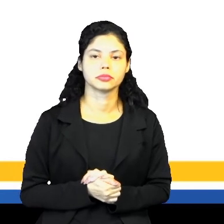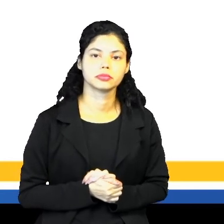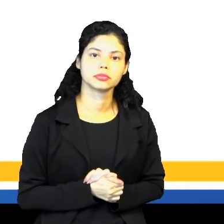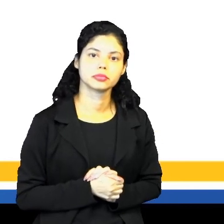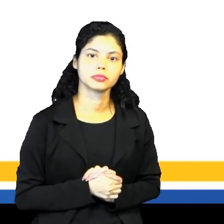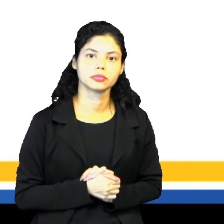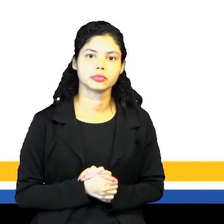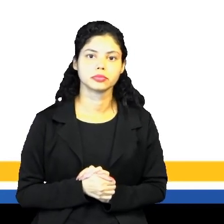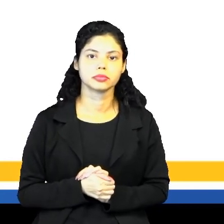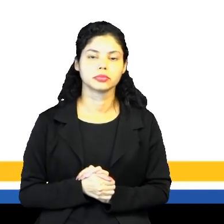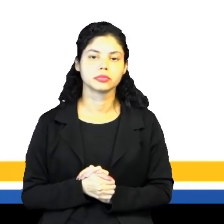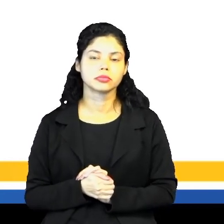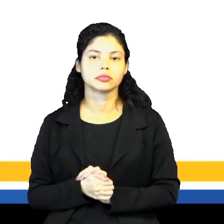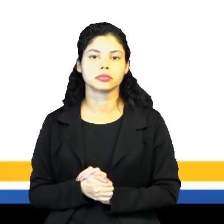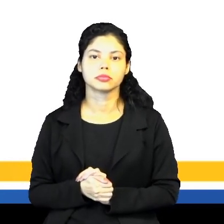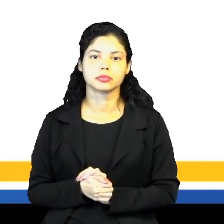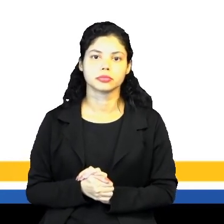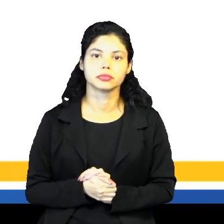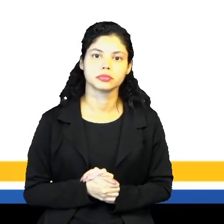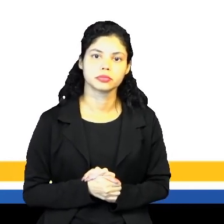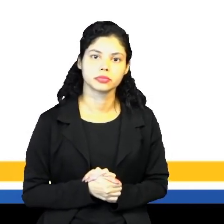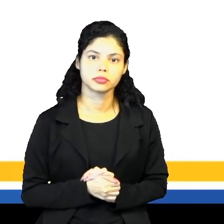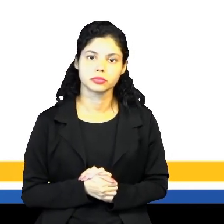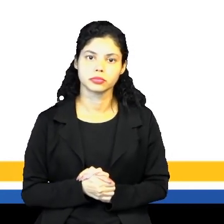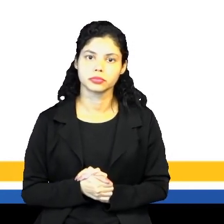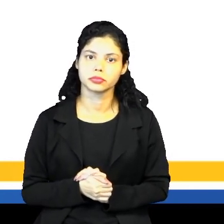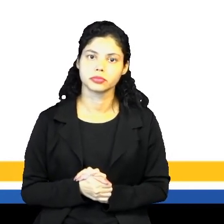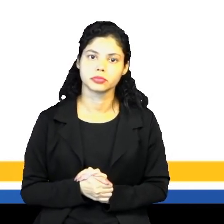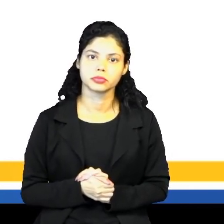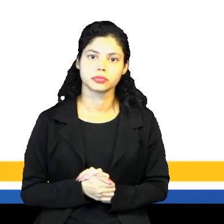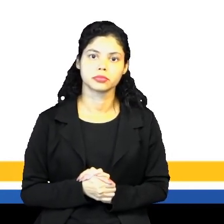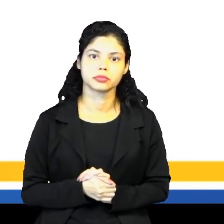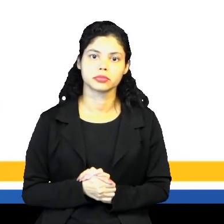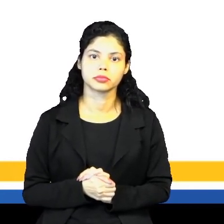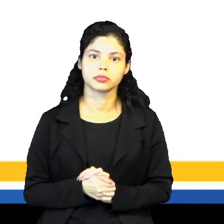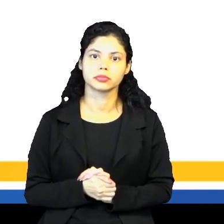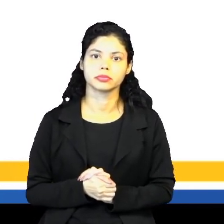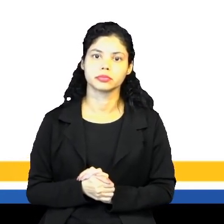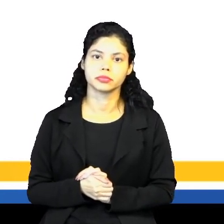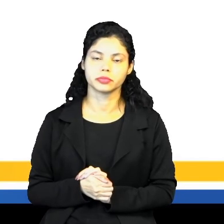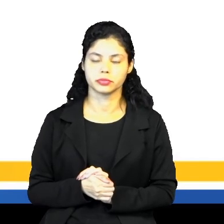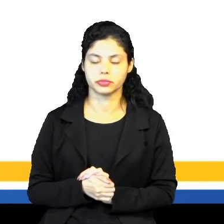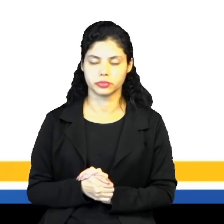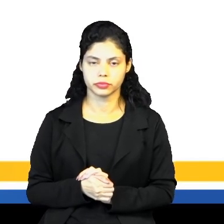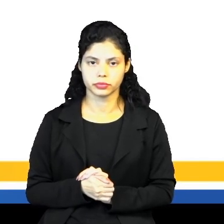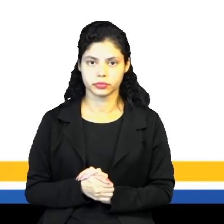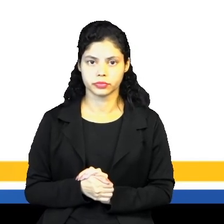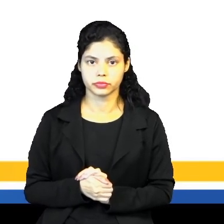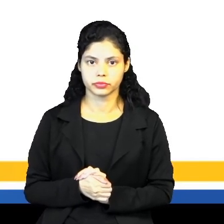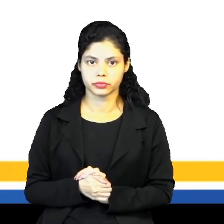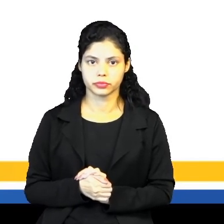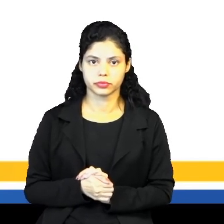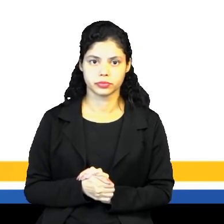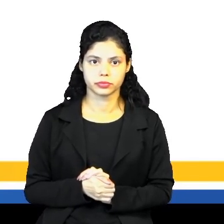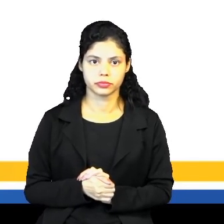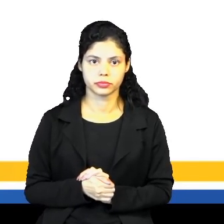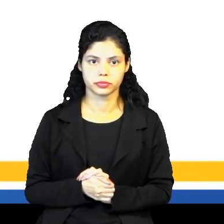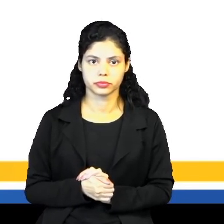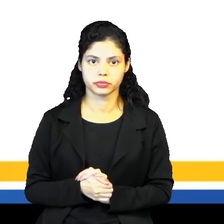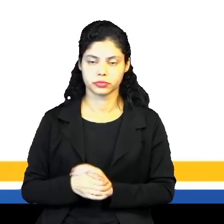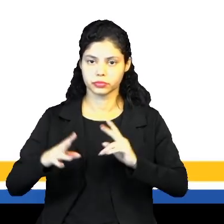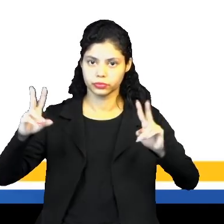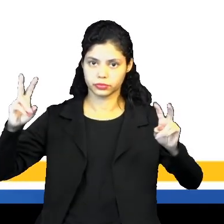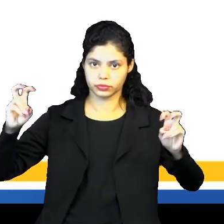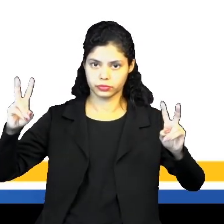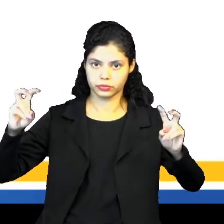do Acre também. Aí começamos a notícia, né? Aquele nome, No Evos Globo e Nele Festival Internacional de Globo, destacada em